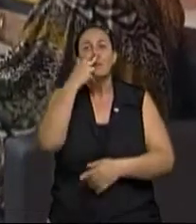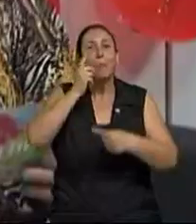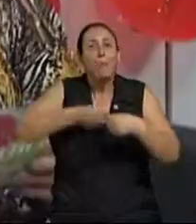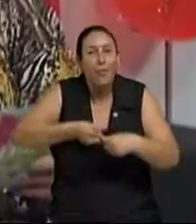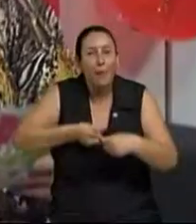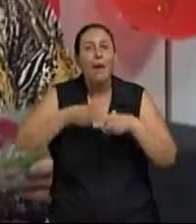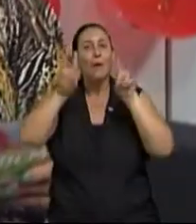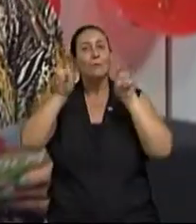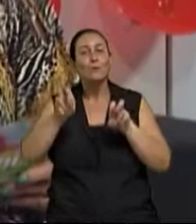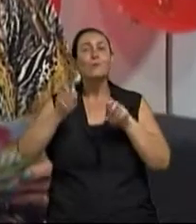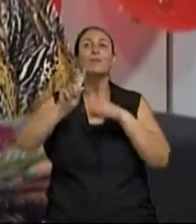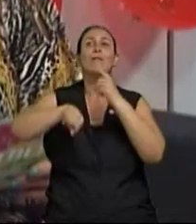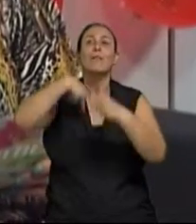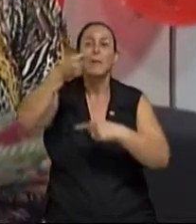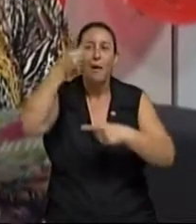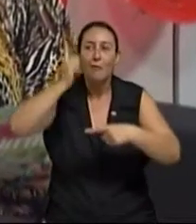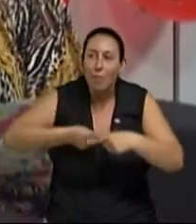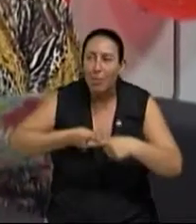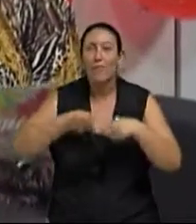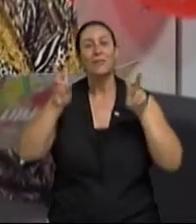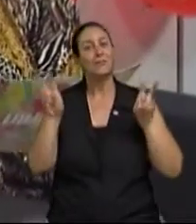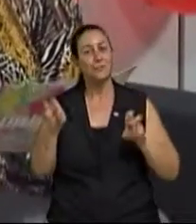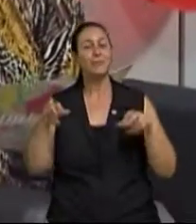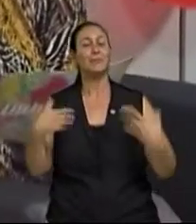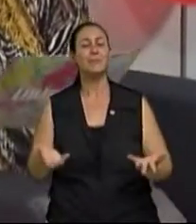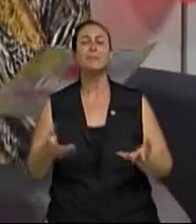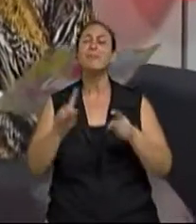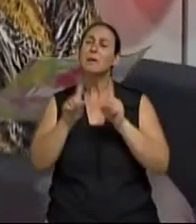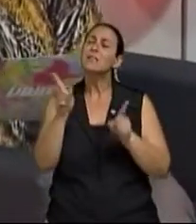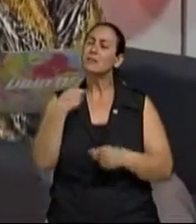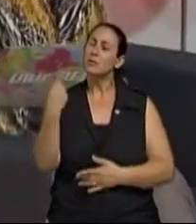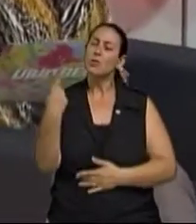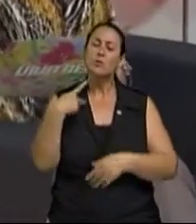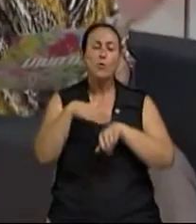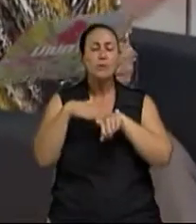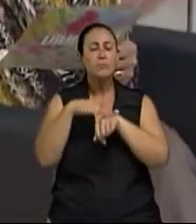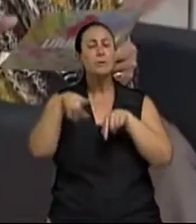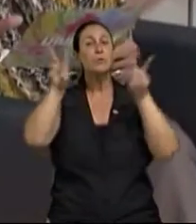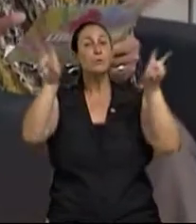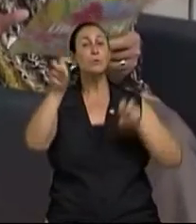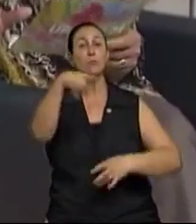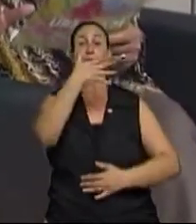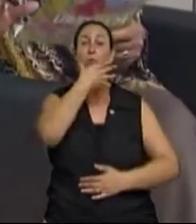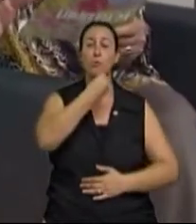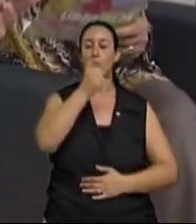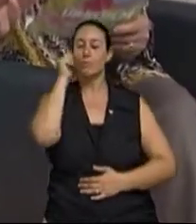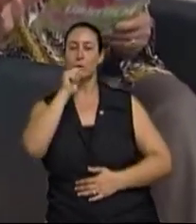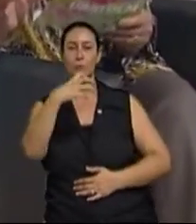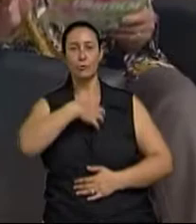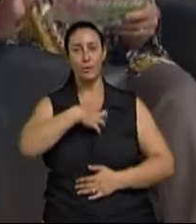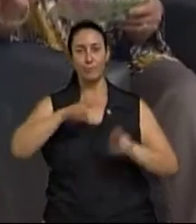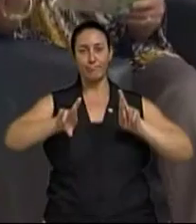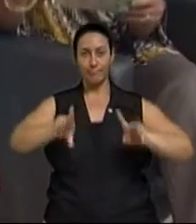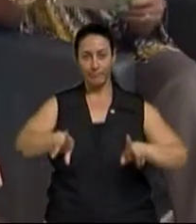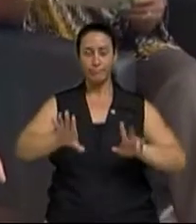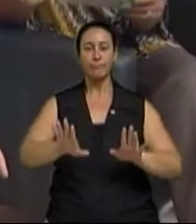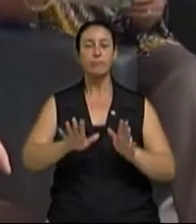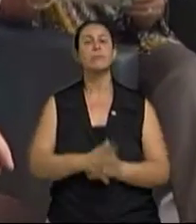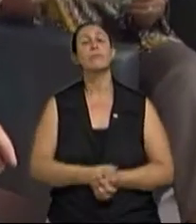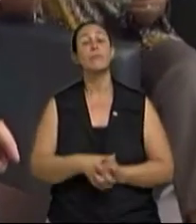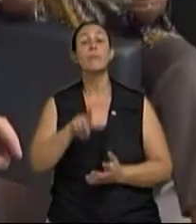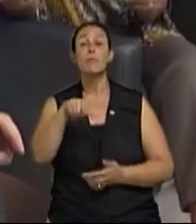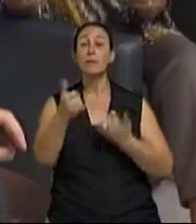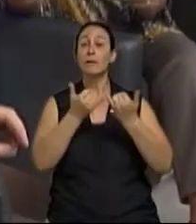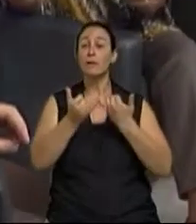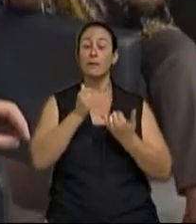A gente falou sobre essa diferença de gênero homem e mulher, né? Vamos falar um pouquinho, continuar isso aí, a questão do